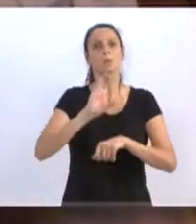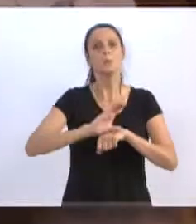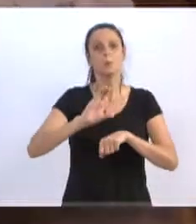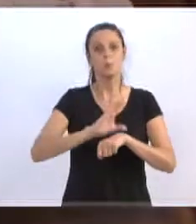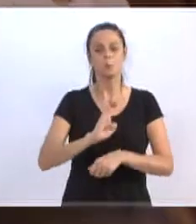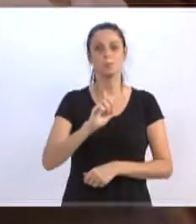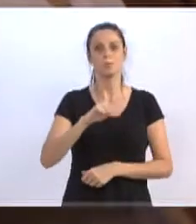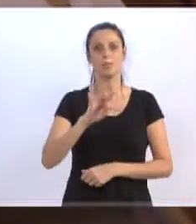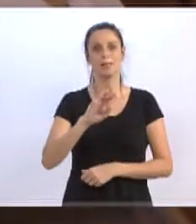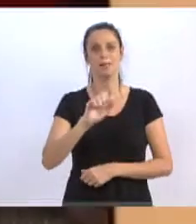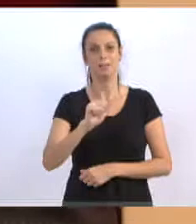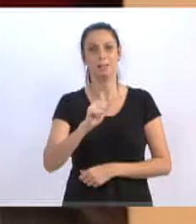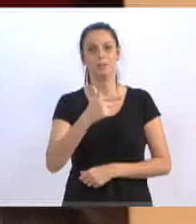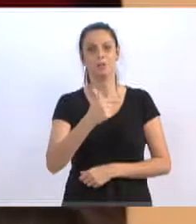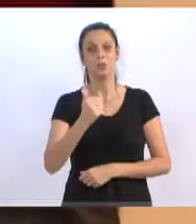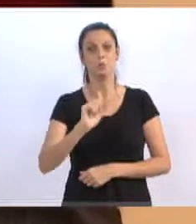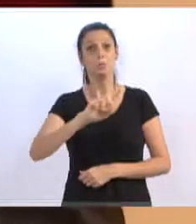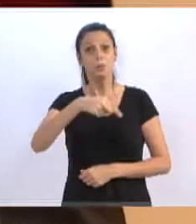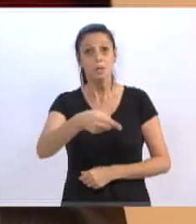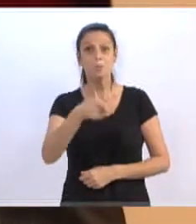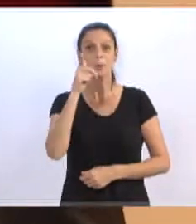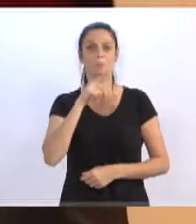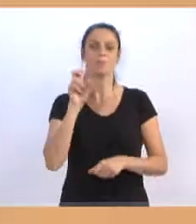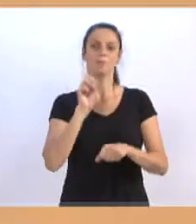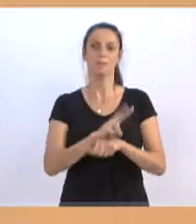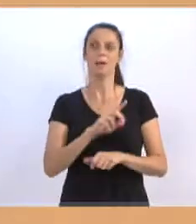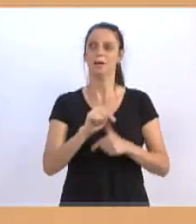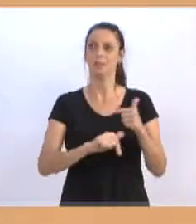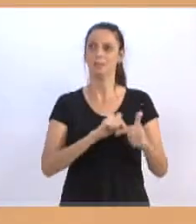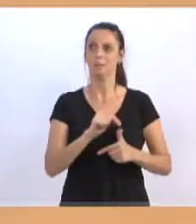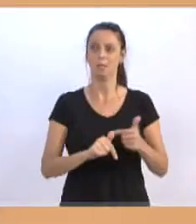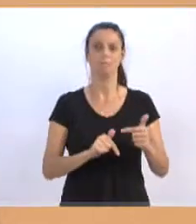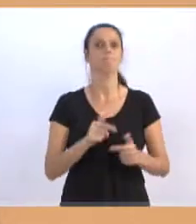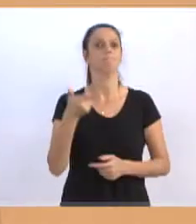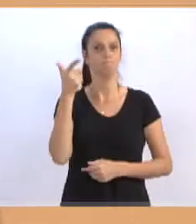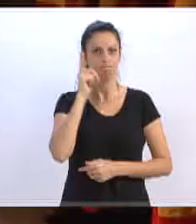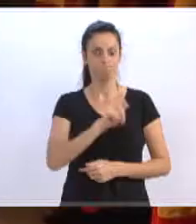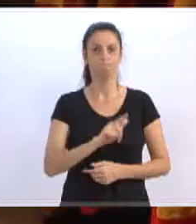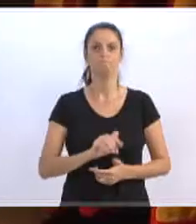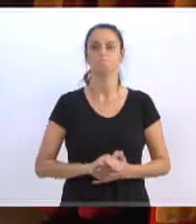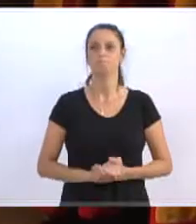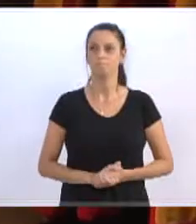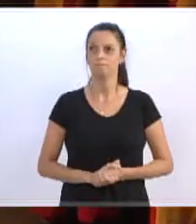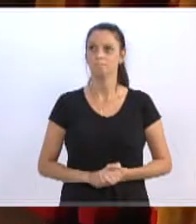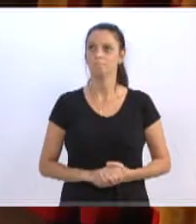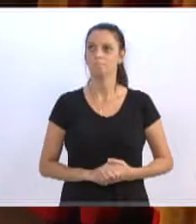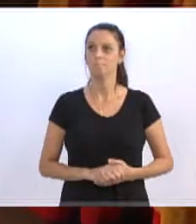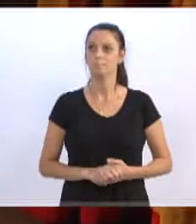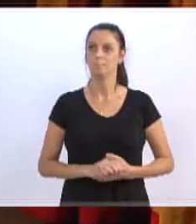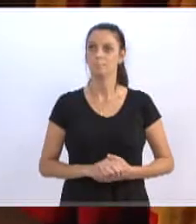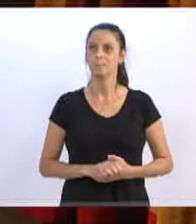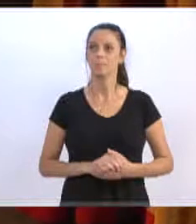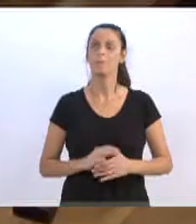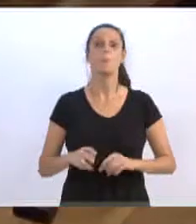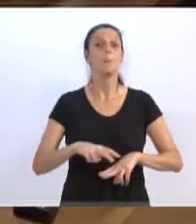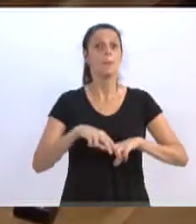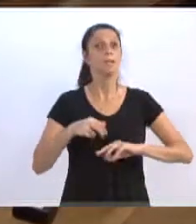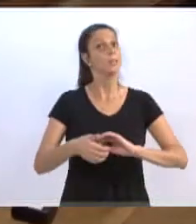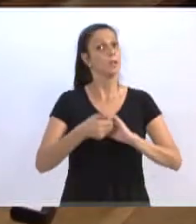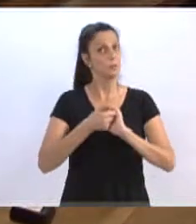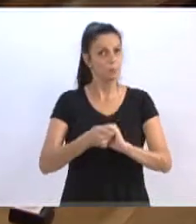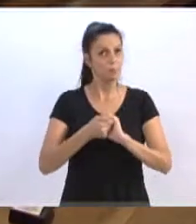sai de lá empregado, sai de lá para o mercado de trabalho. Então, é por isso que eu cumprimento